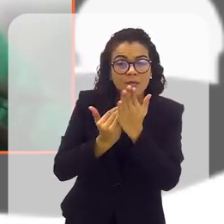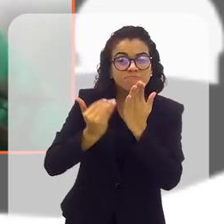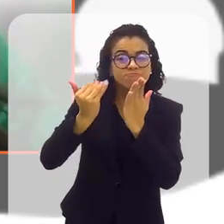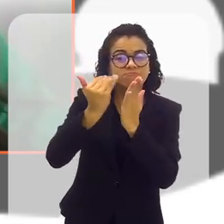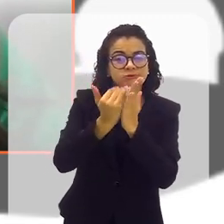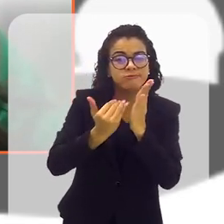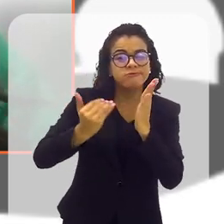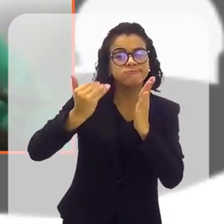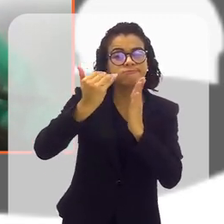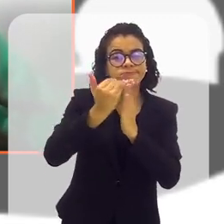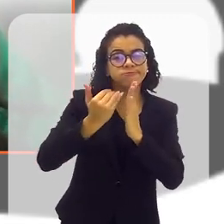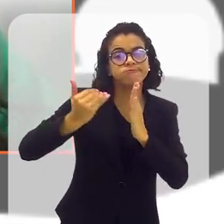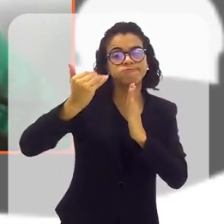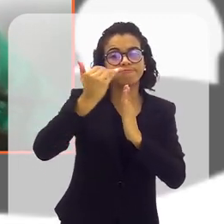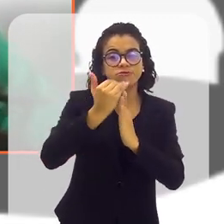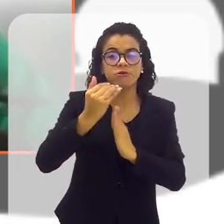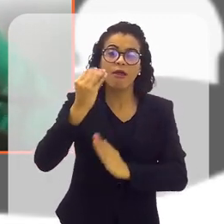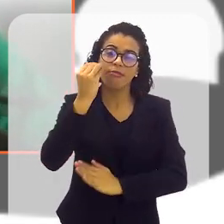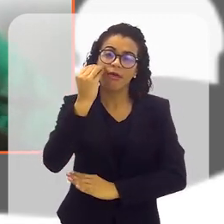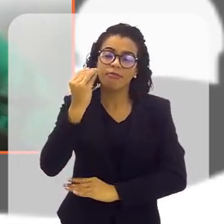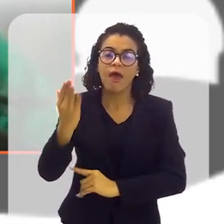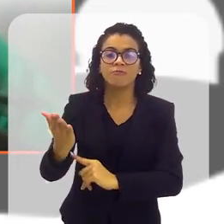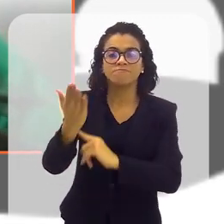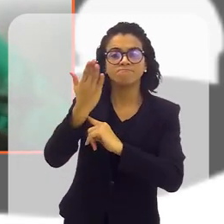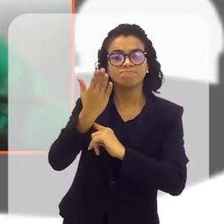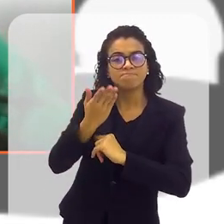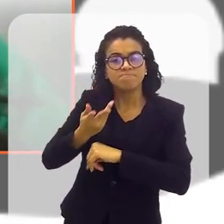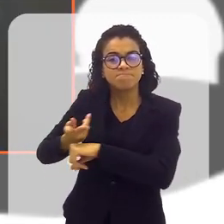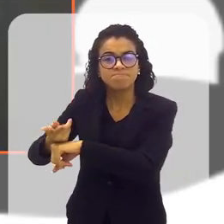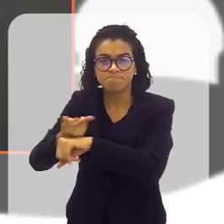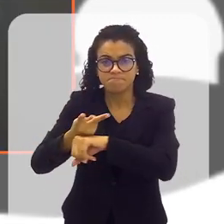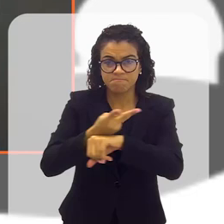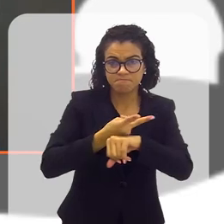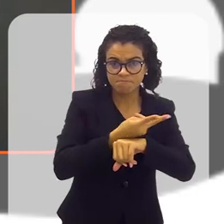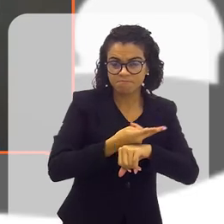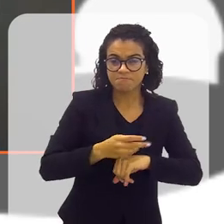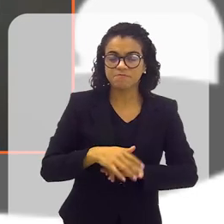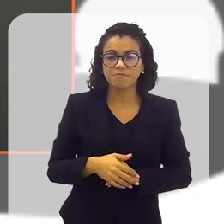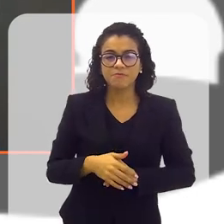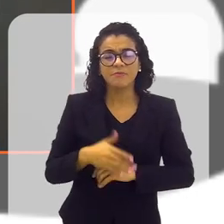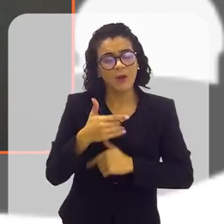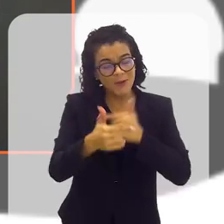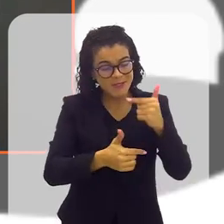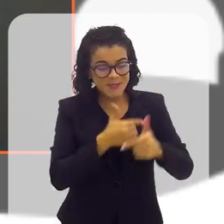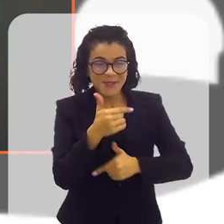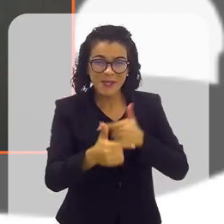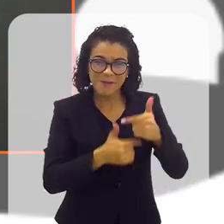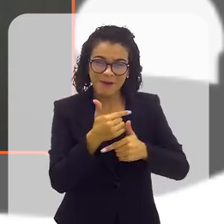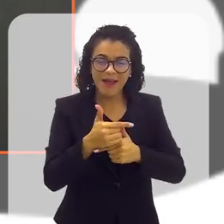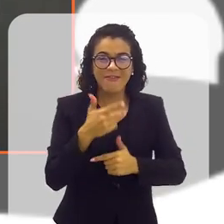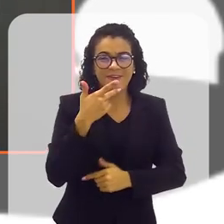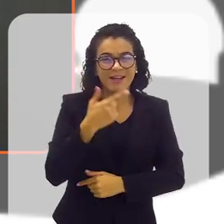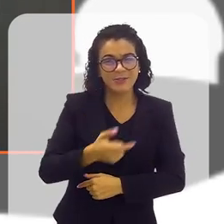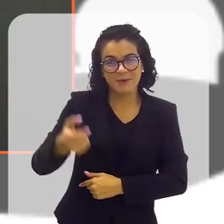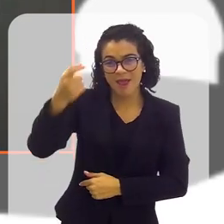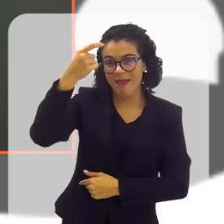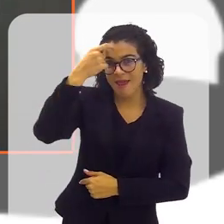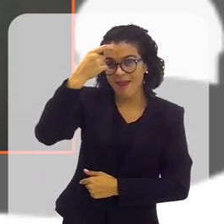vez mais para que elas possam buscar ajuda, não é isso, Helo? É, na verdade, esse trabalho que a gente chama de